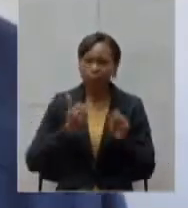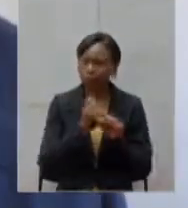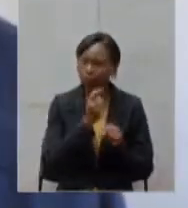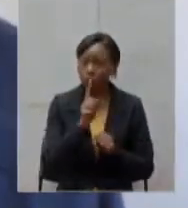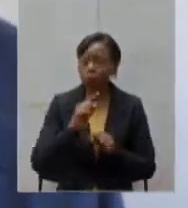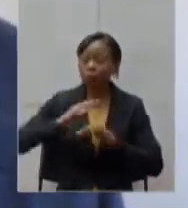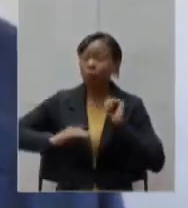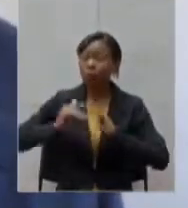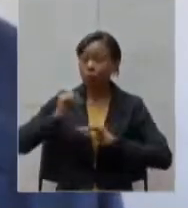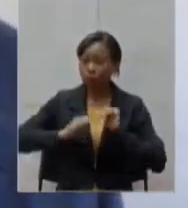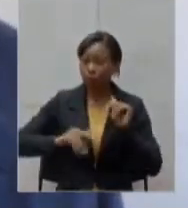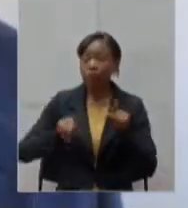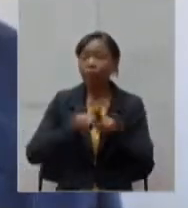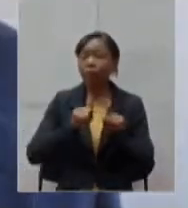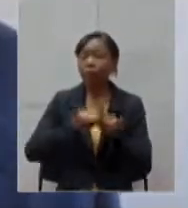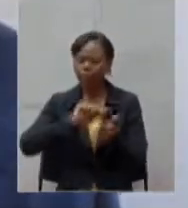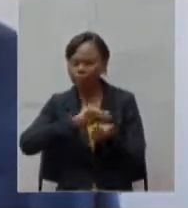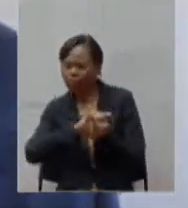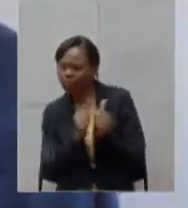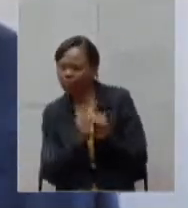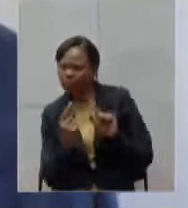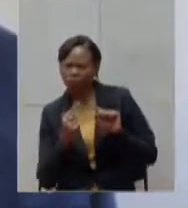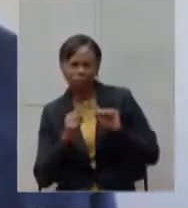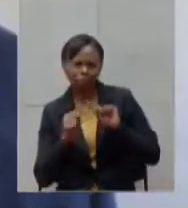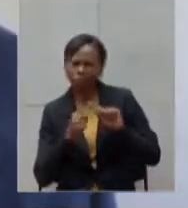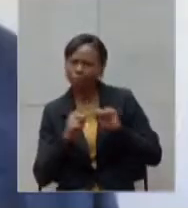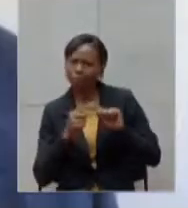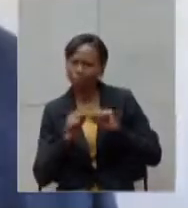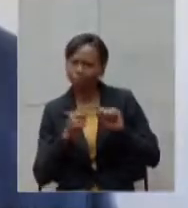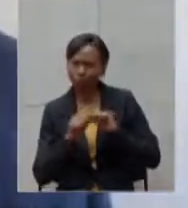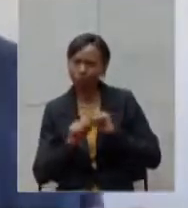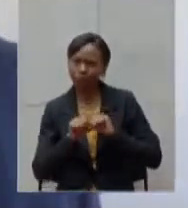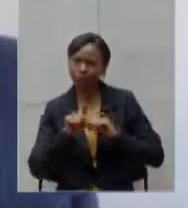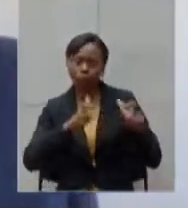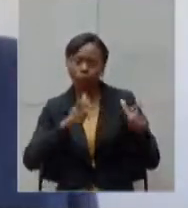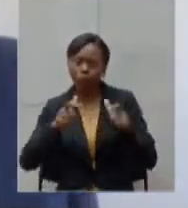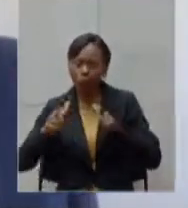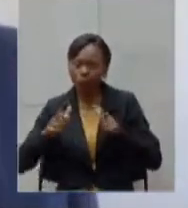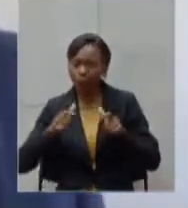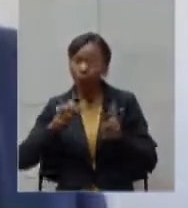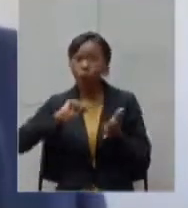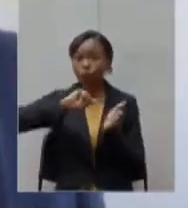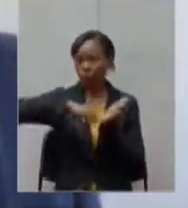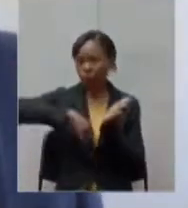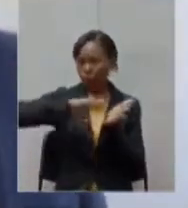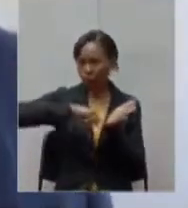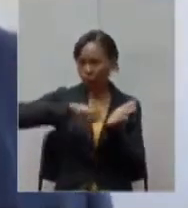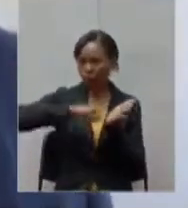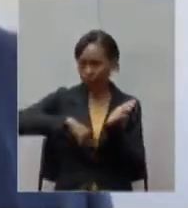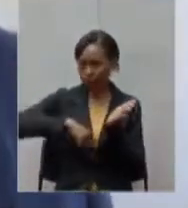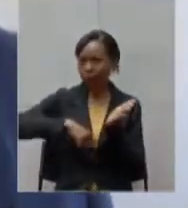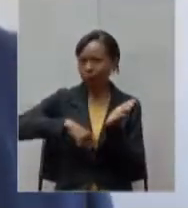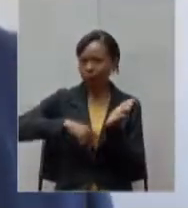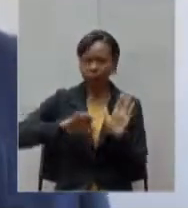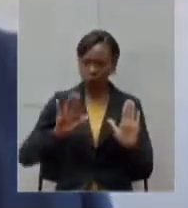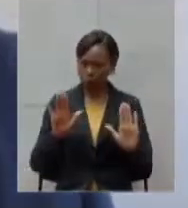entidade selecionada para a celebração do contrato obviamente nós não estamos aqui contra